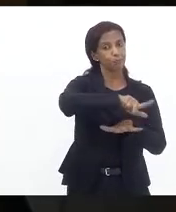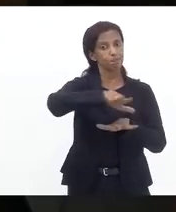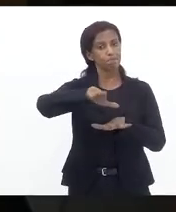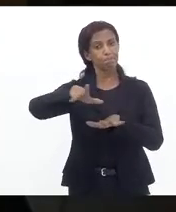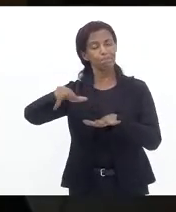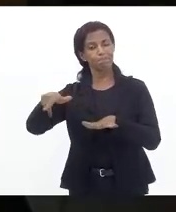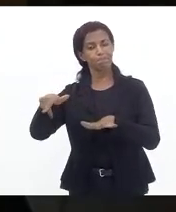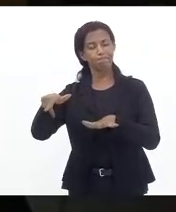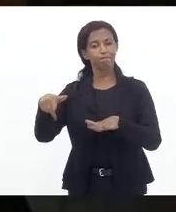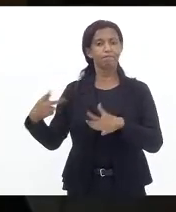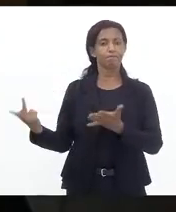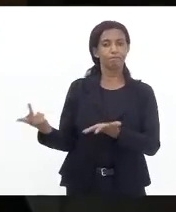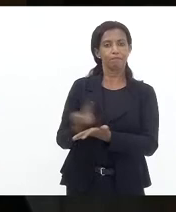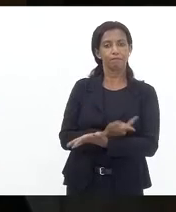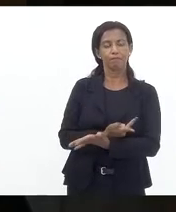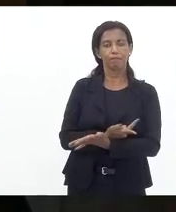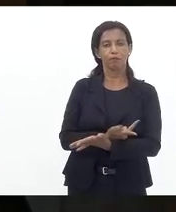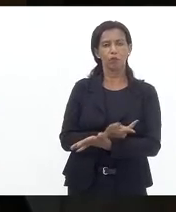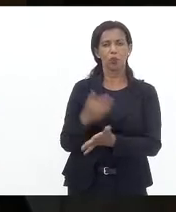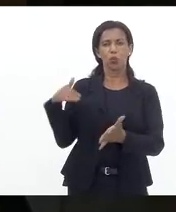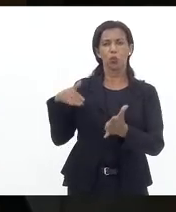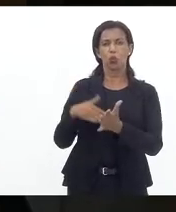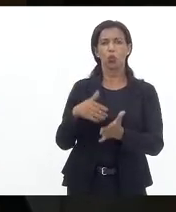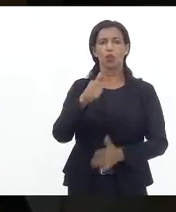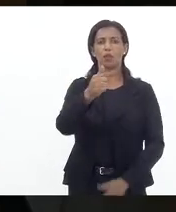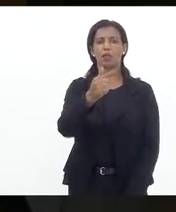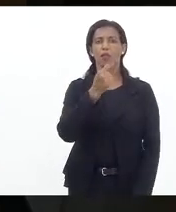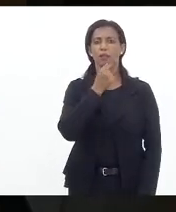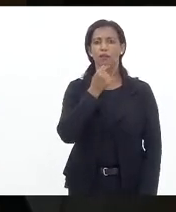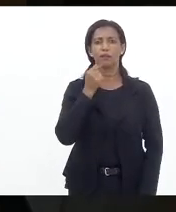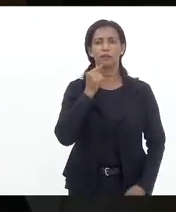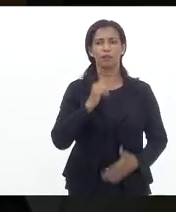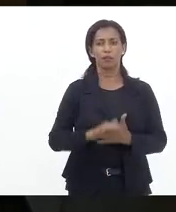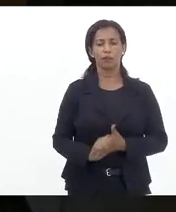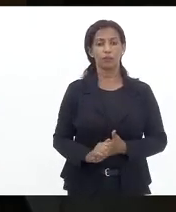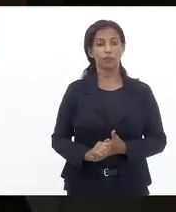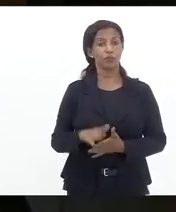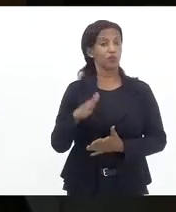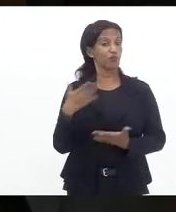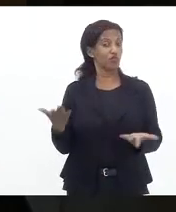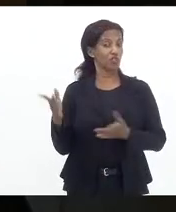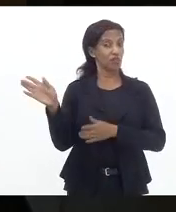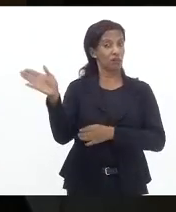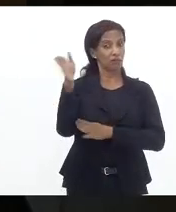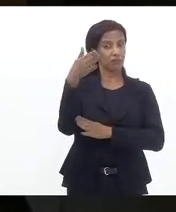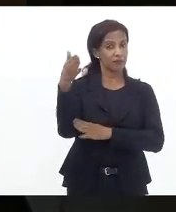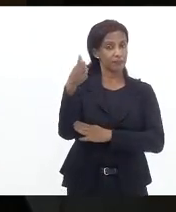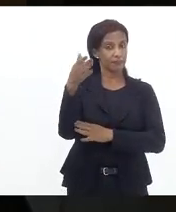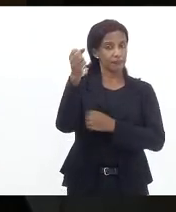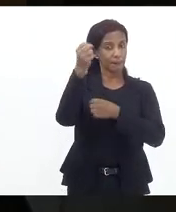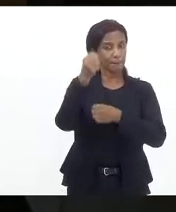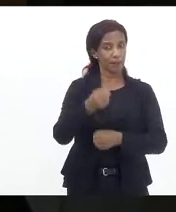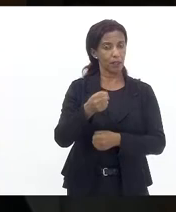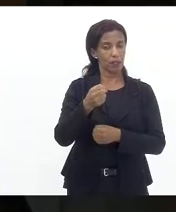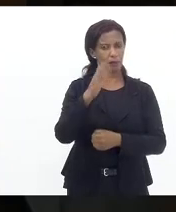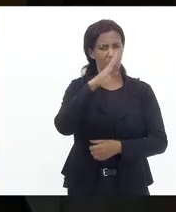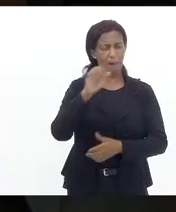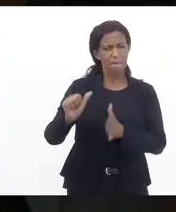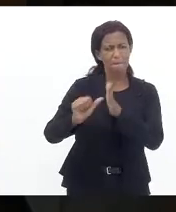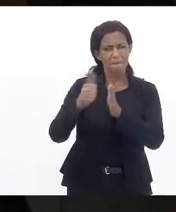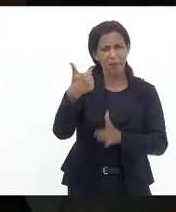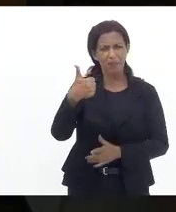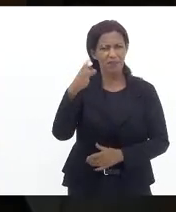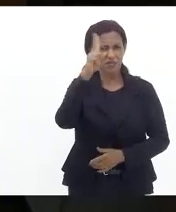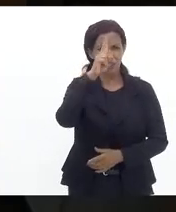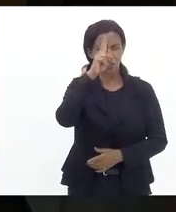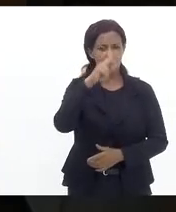ocorridos no último dia 7 de setembro dia da independência do Brasil é a primeira vez na história